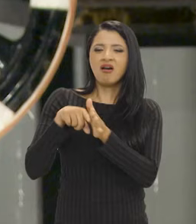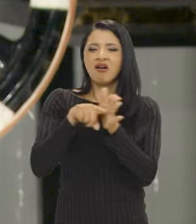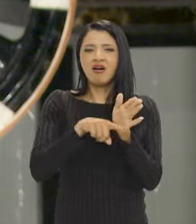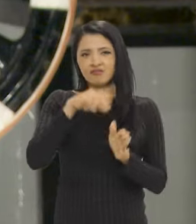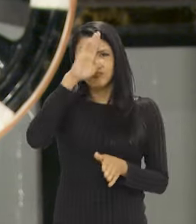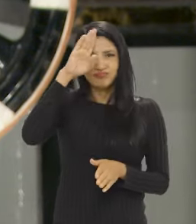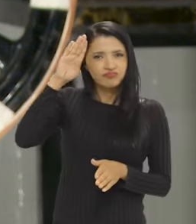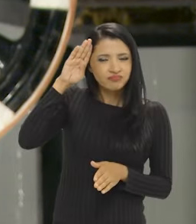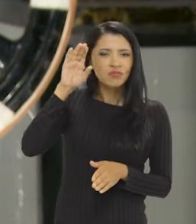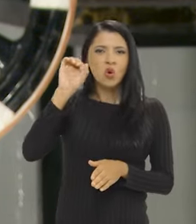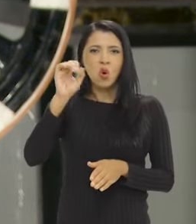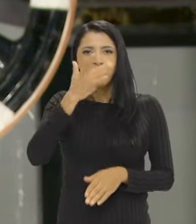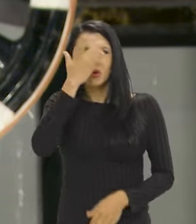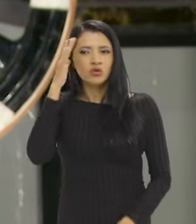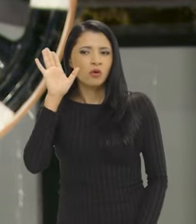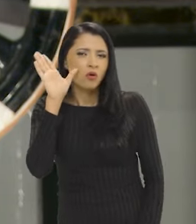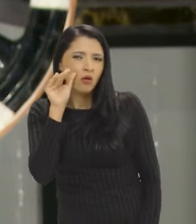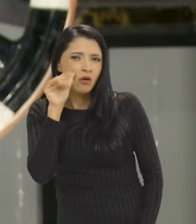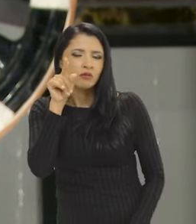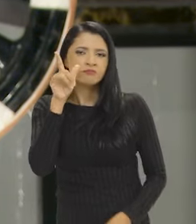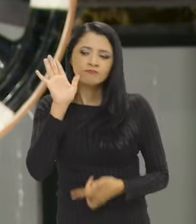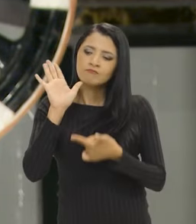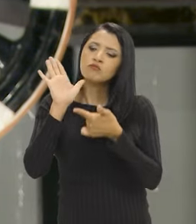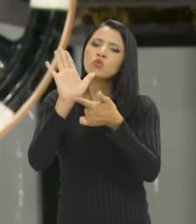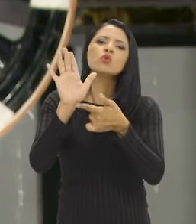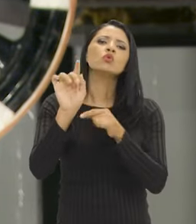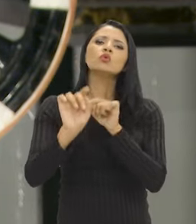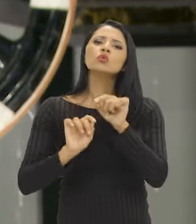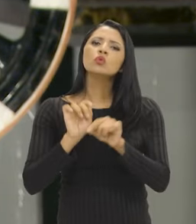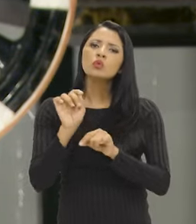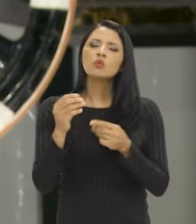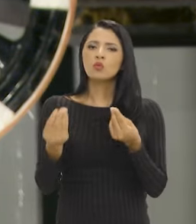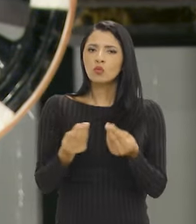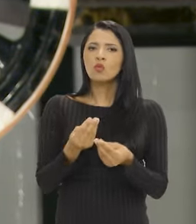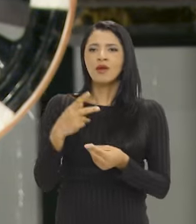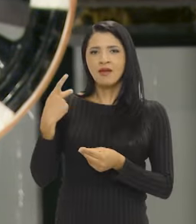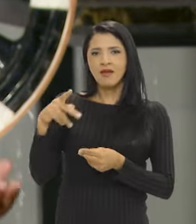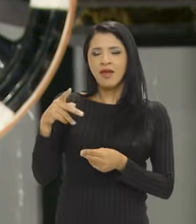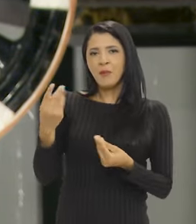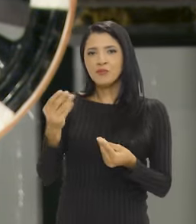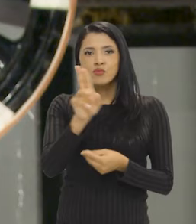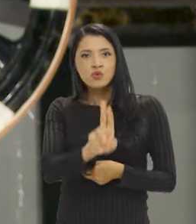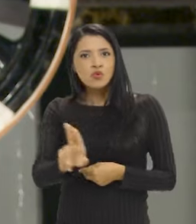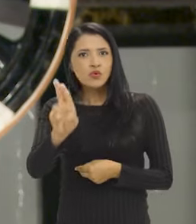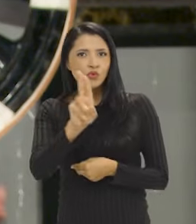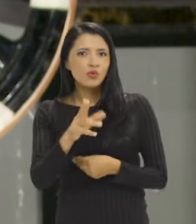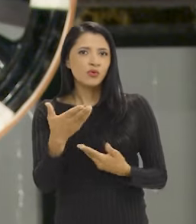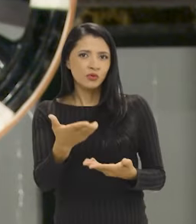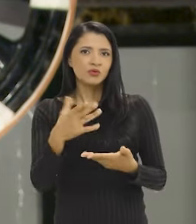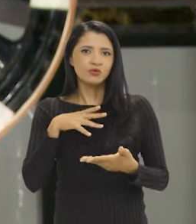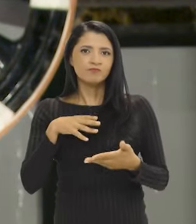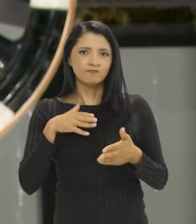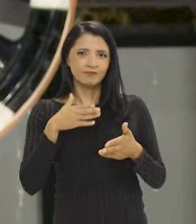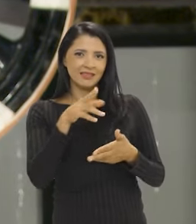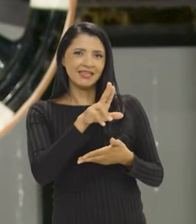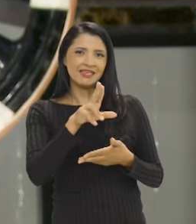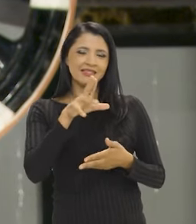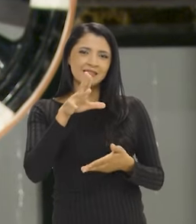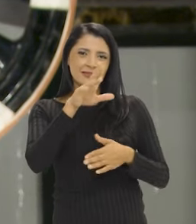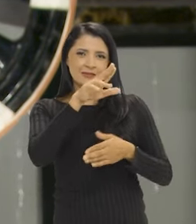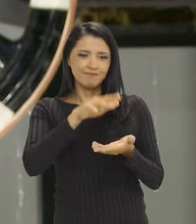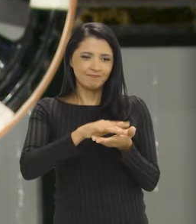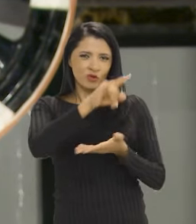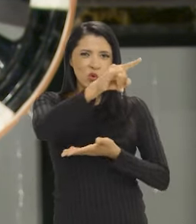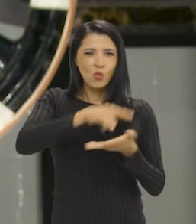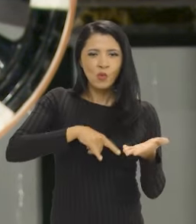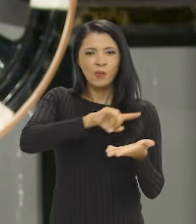acadêmicos ou mesmo de curiosos que têm demonstrado por força, por uso do acervo